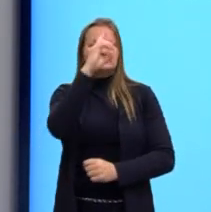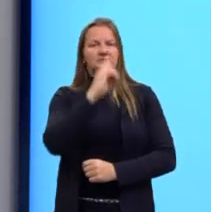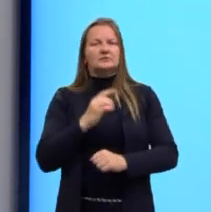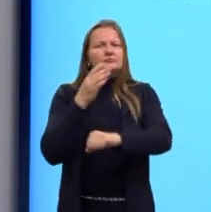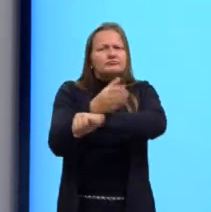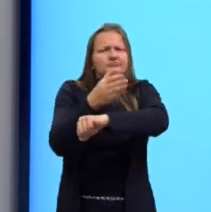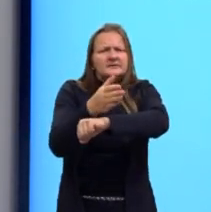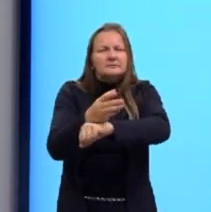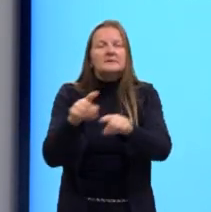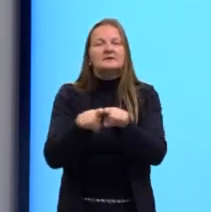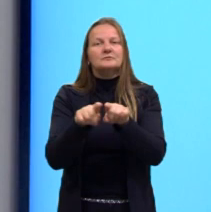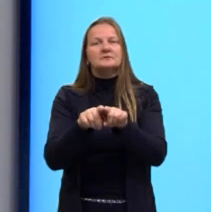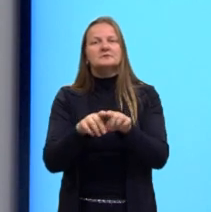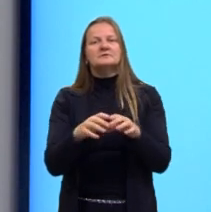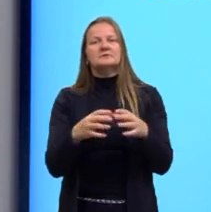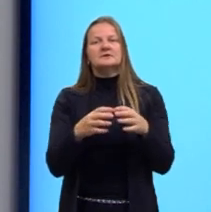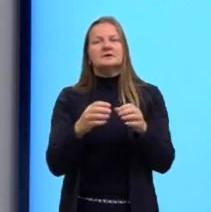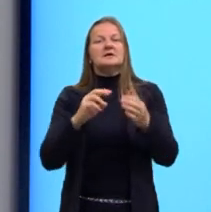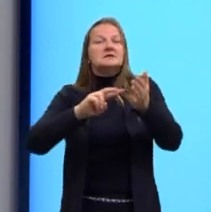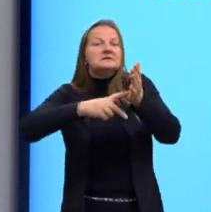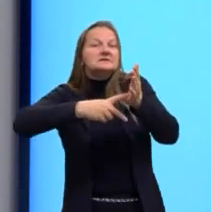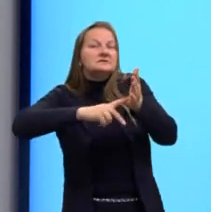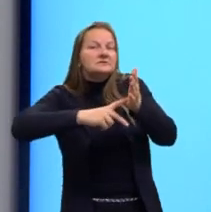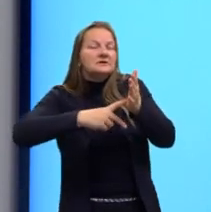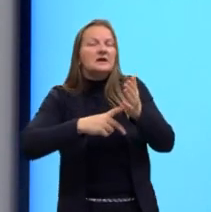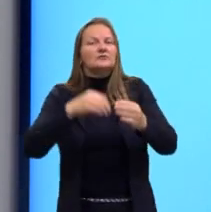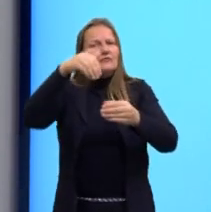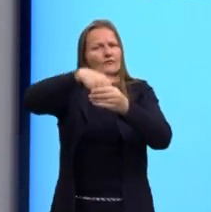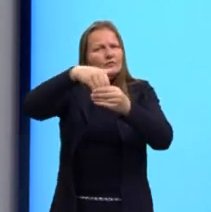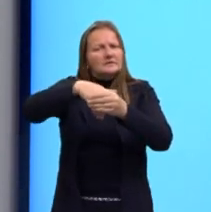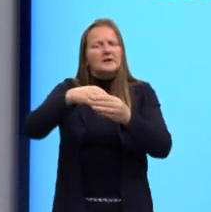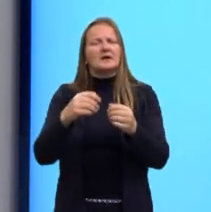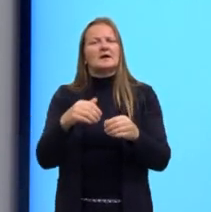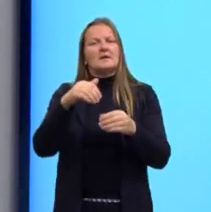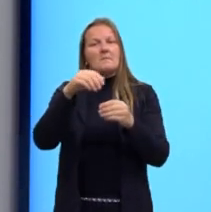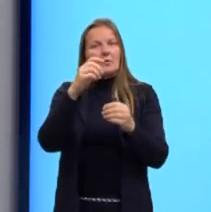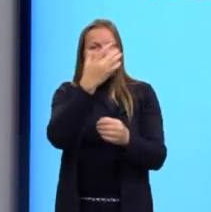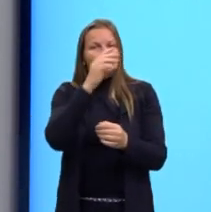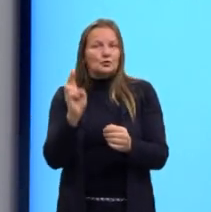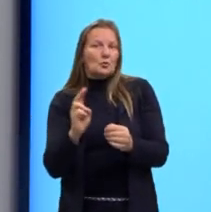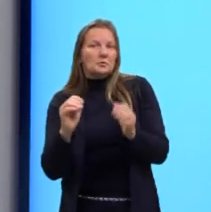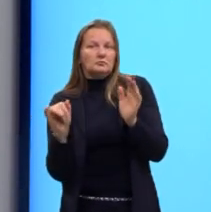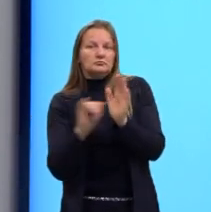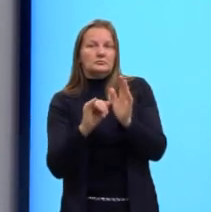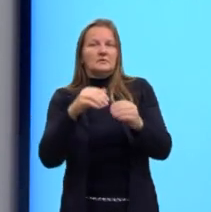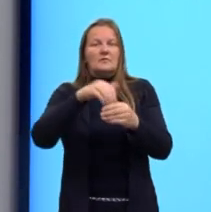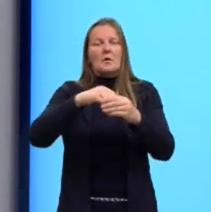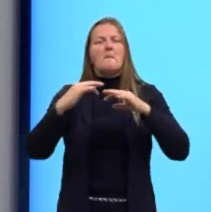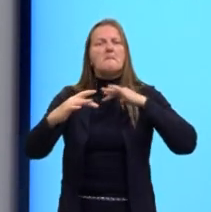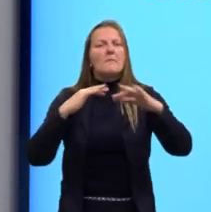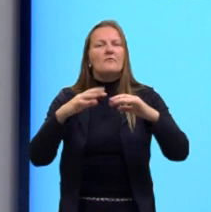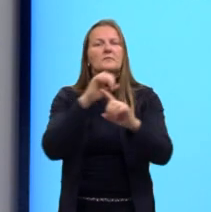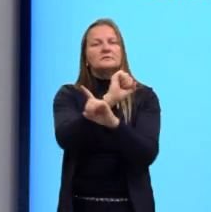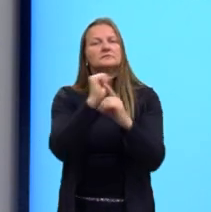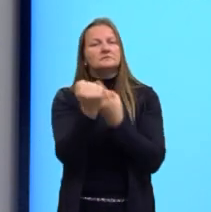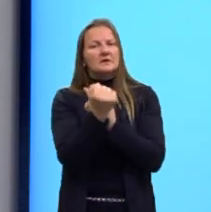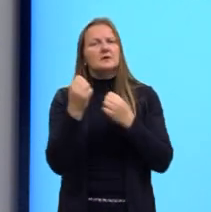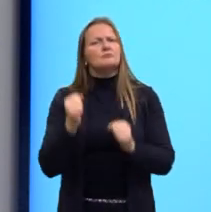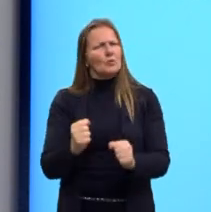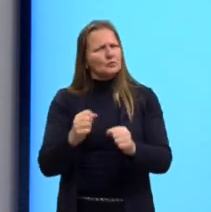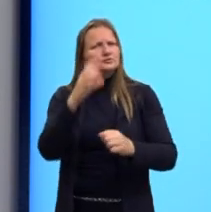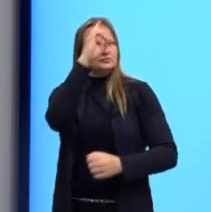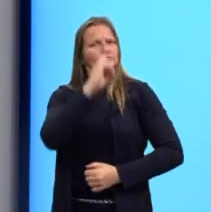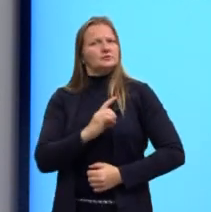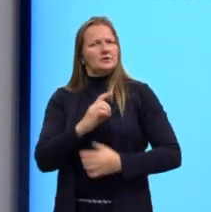participar dos sindicatos, votar ser votado. Participar dos movimentos sociais. Esse é um